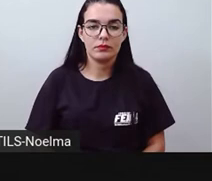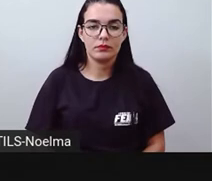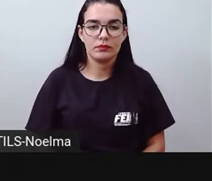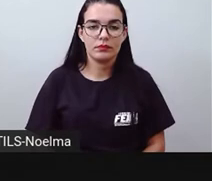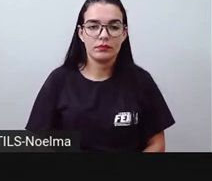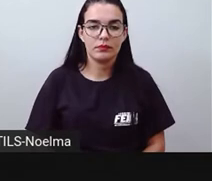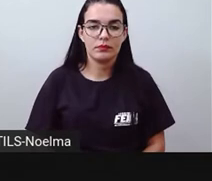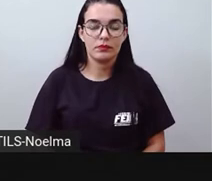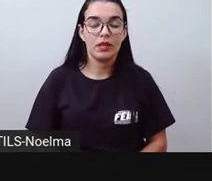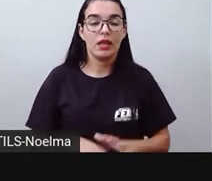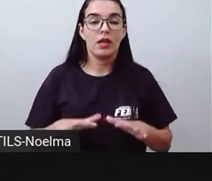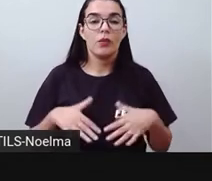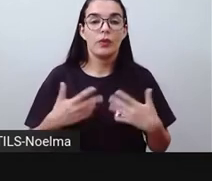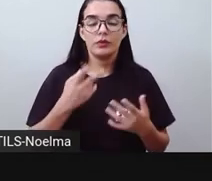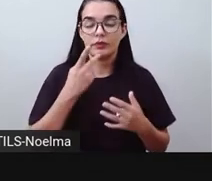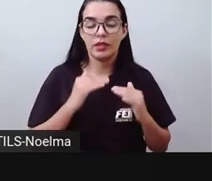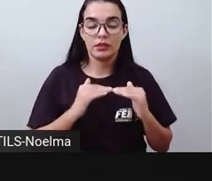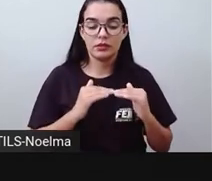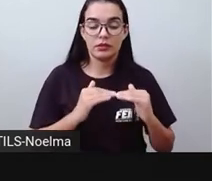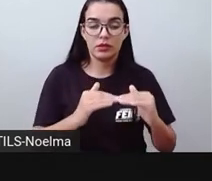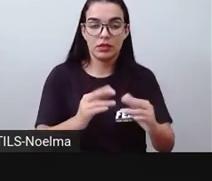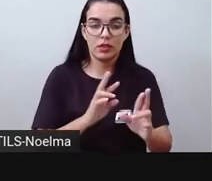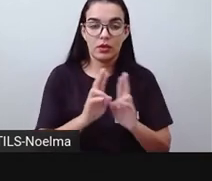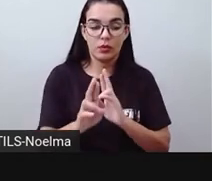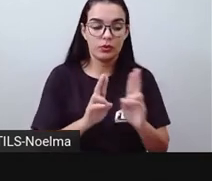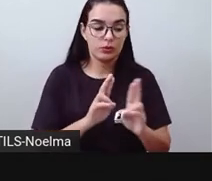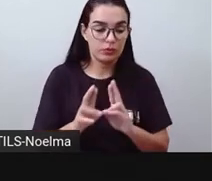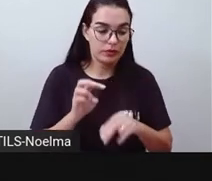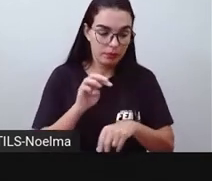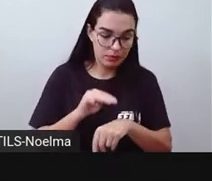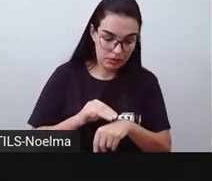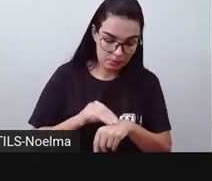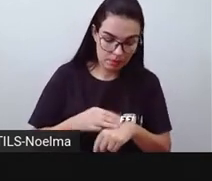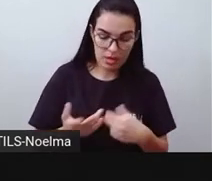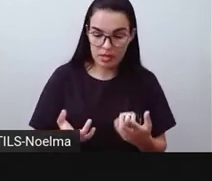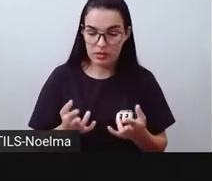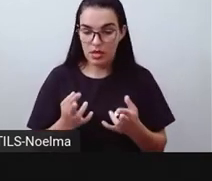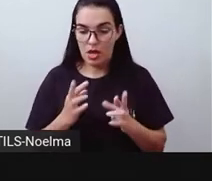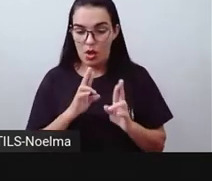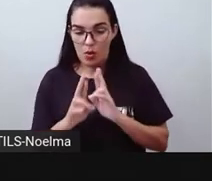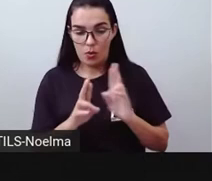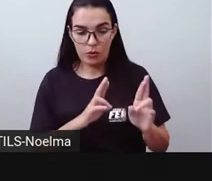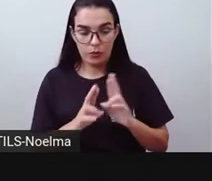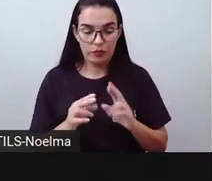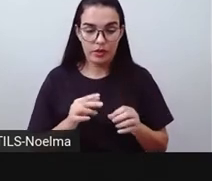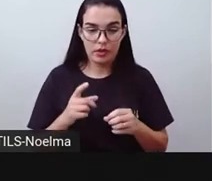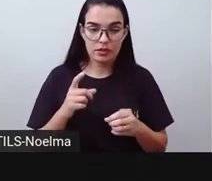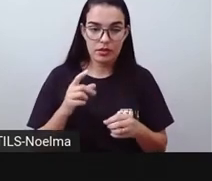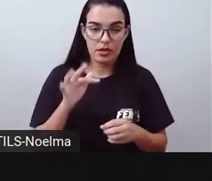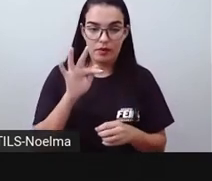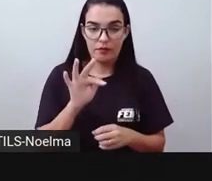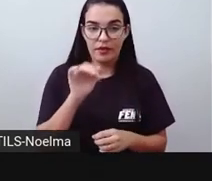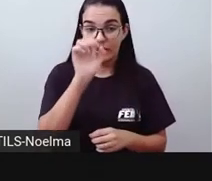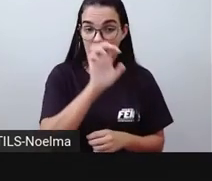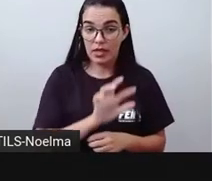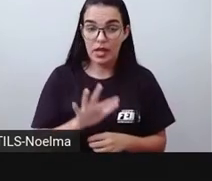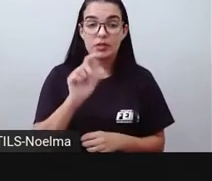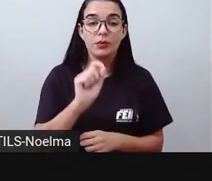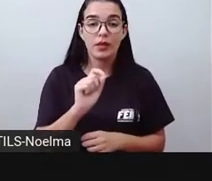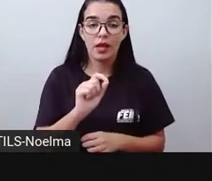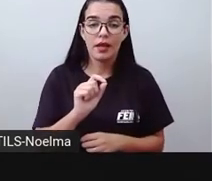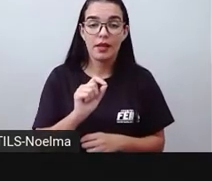aí em estradas estaduais, em rodovias municipais, em rodovias federais, porque são os poderes públicos